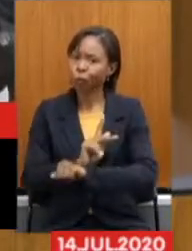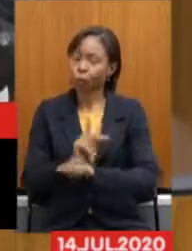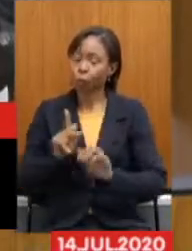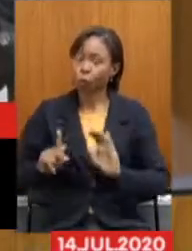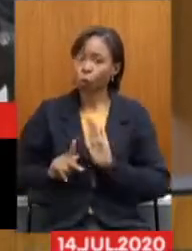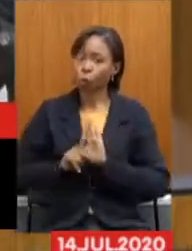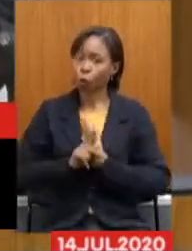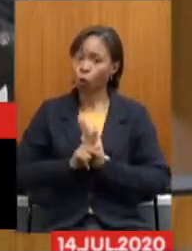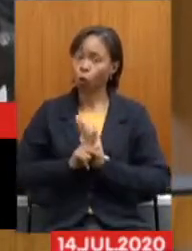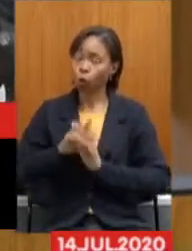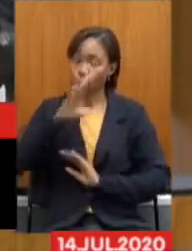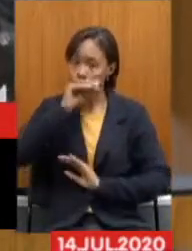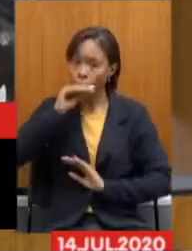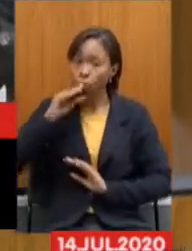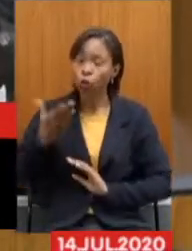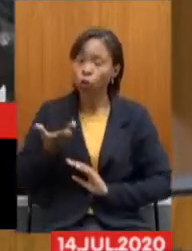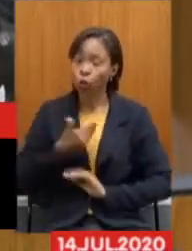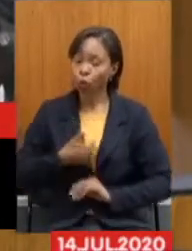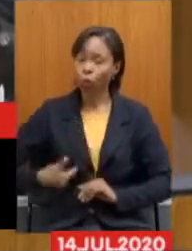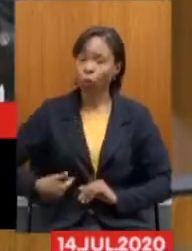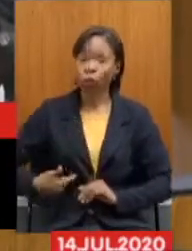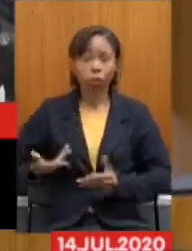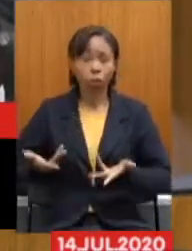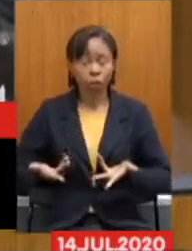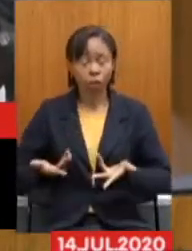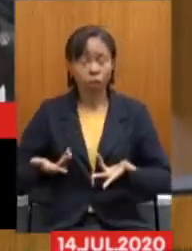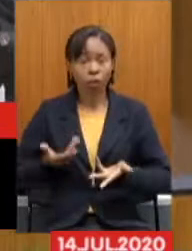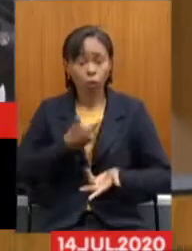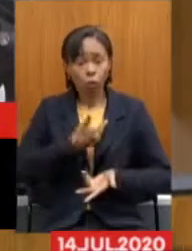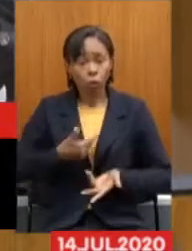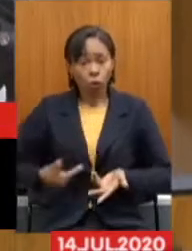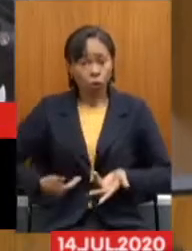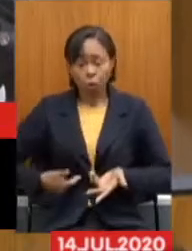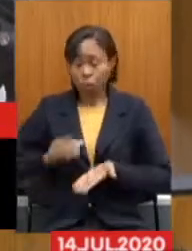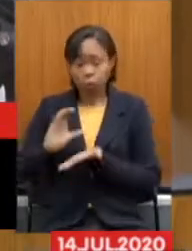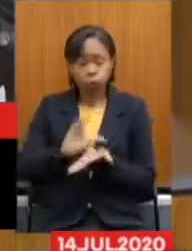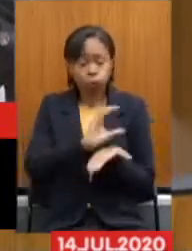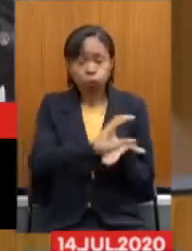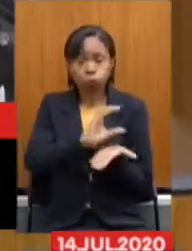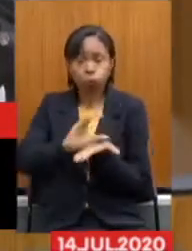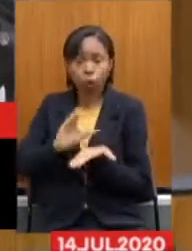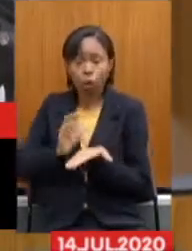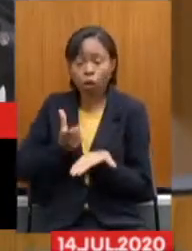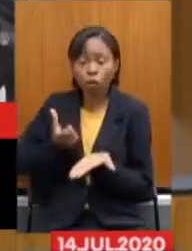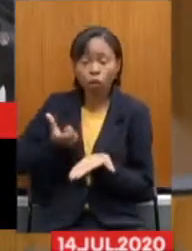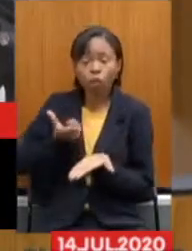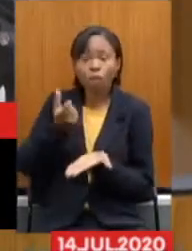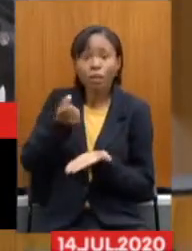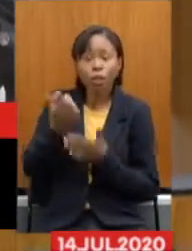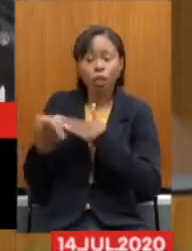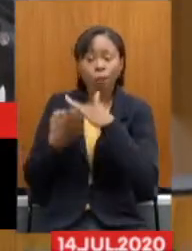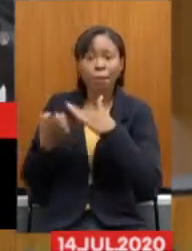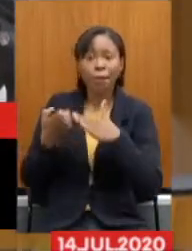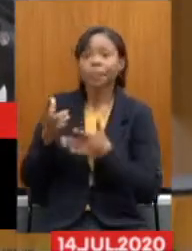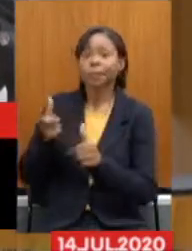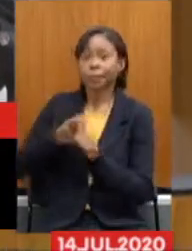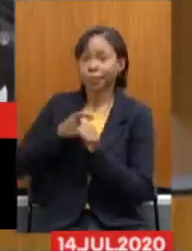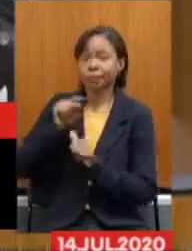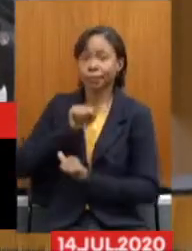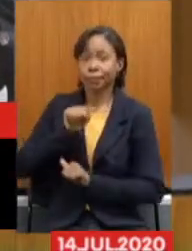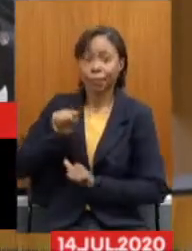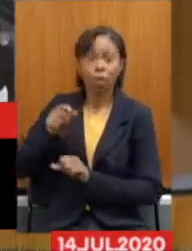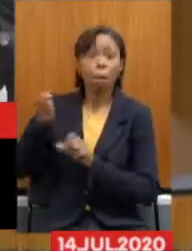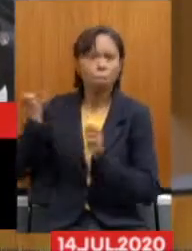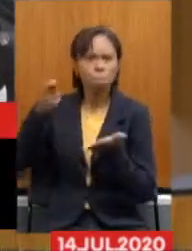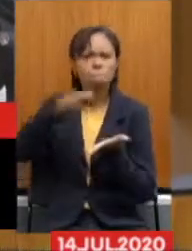Enquanto o estado Ao invés De arrecadar De seus 20 Maiores Devedores Só com estes Valores Pagam